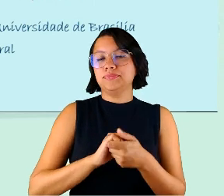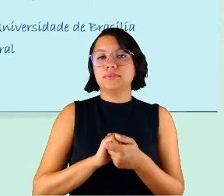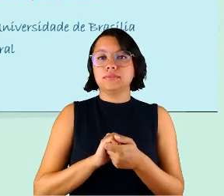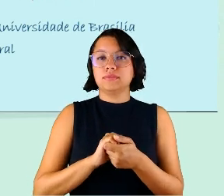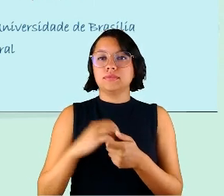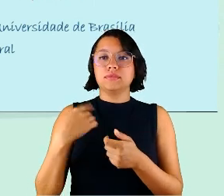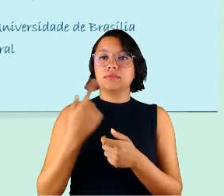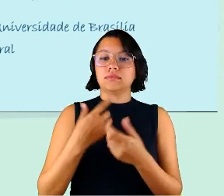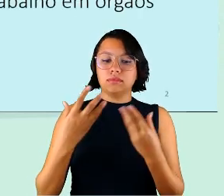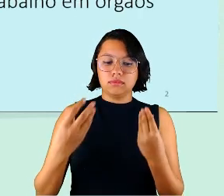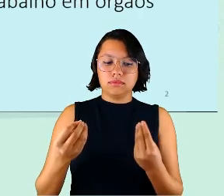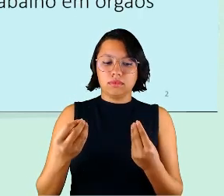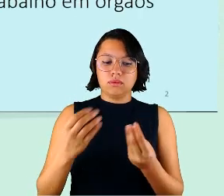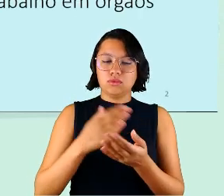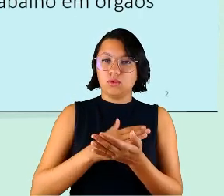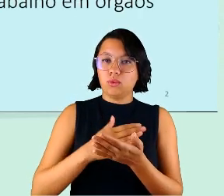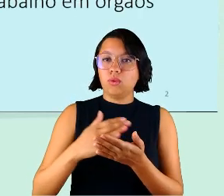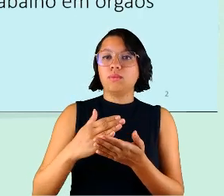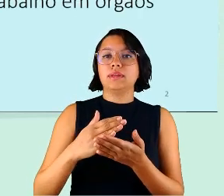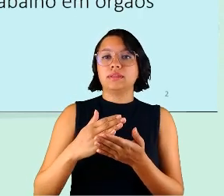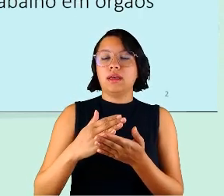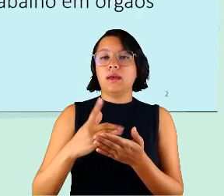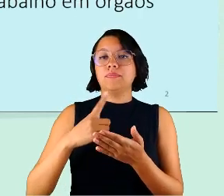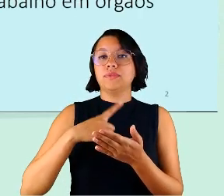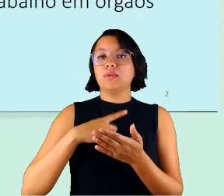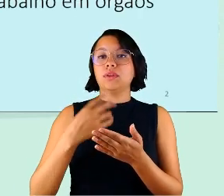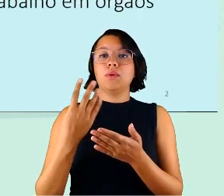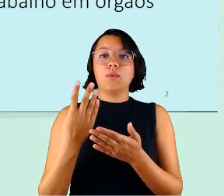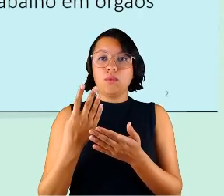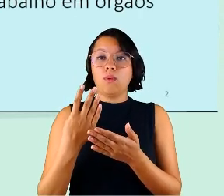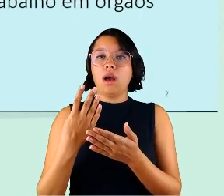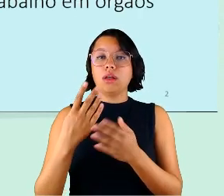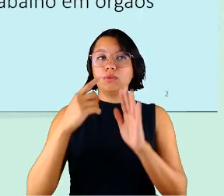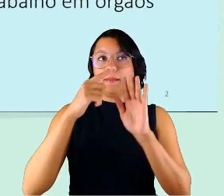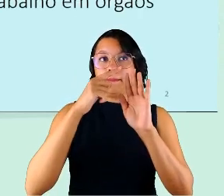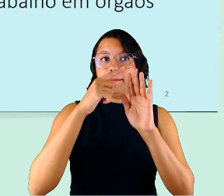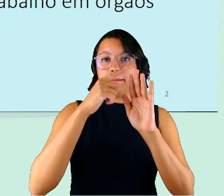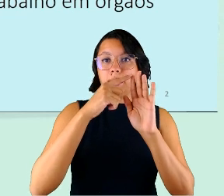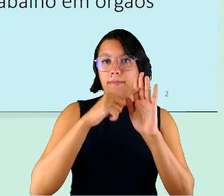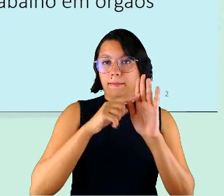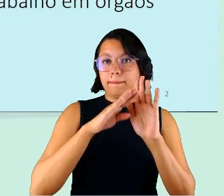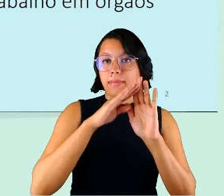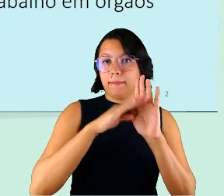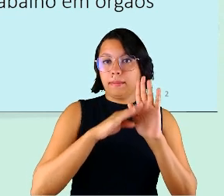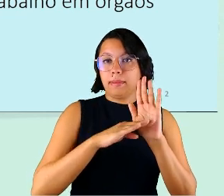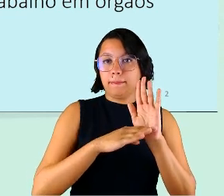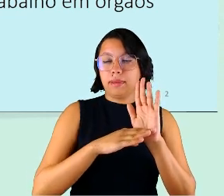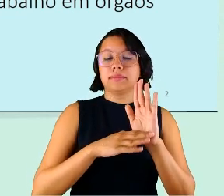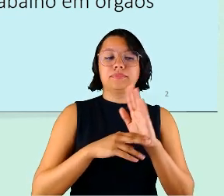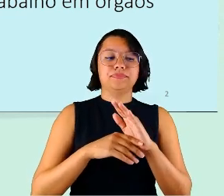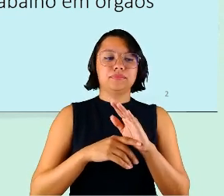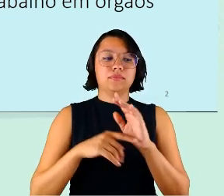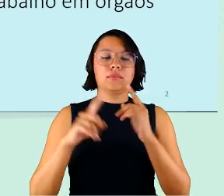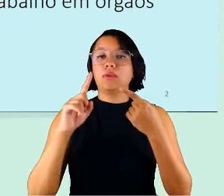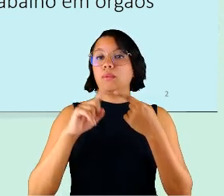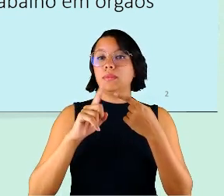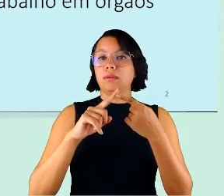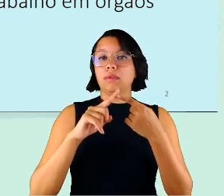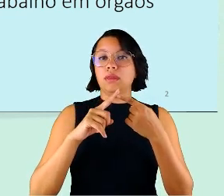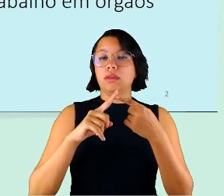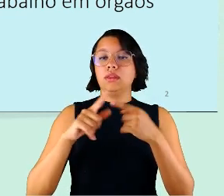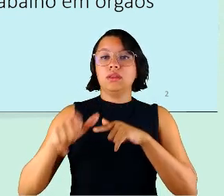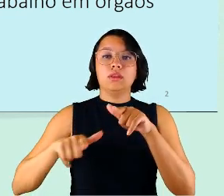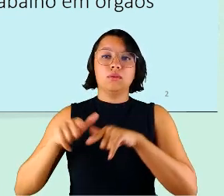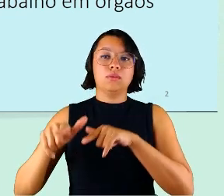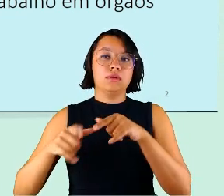Nós vamos, então, iniciar. Eu tenho quatro tópicos, não é? O primeiro tópico seria o teletrabalho antes da